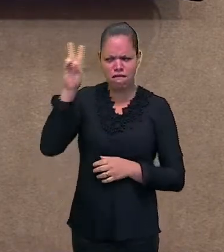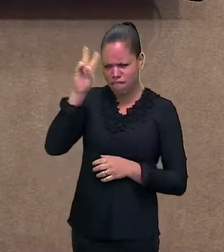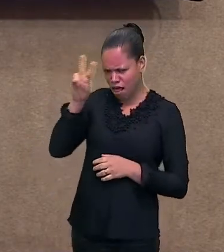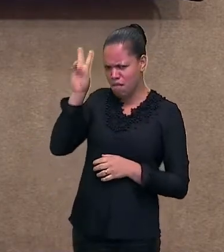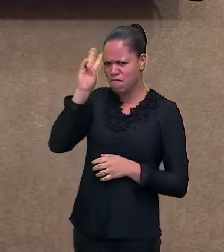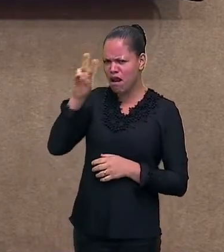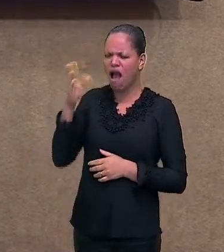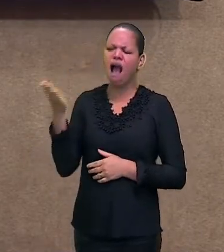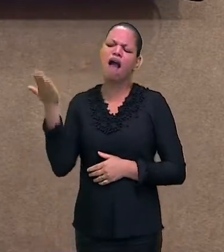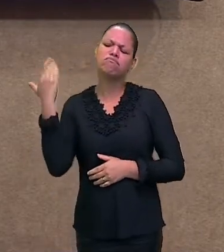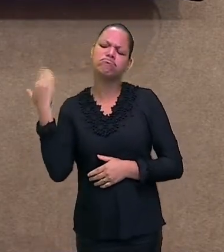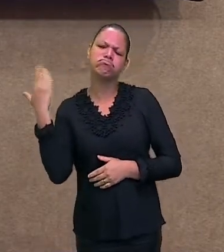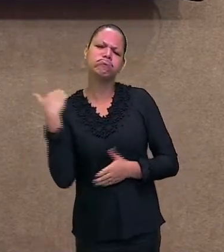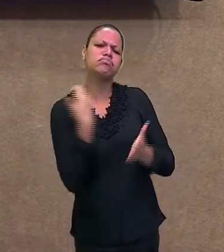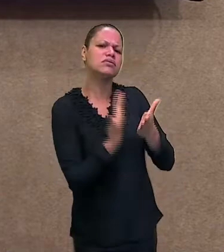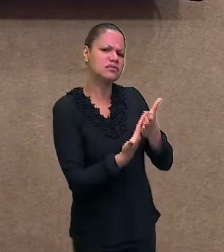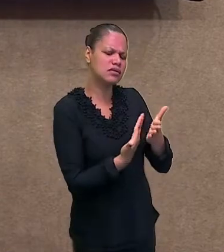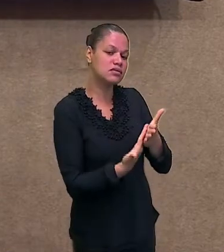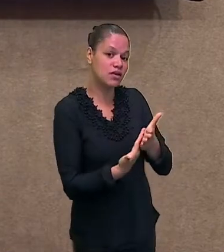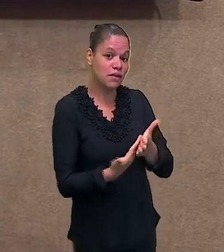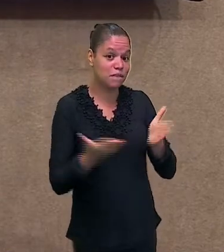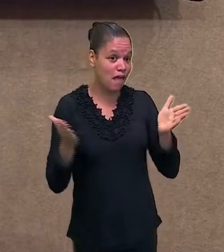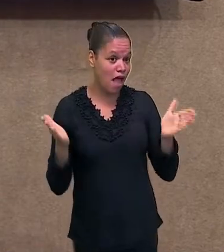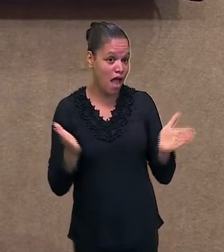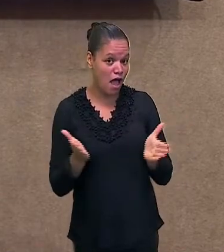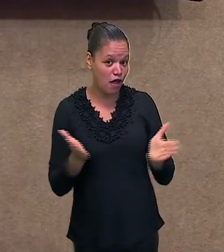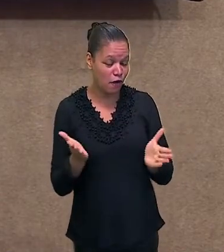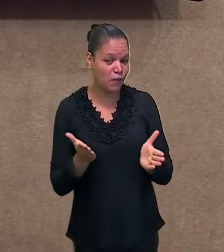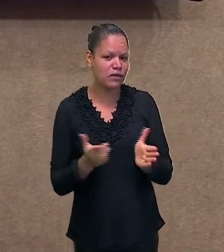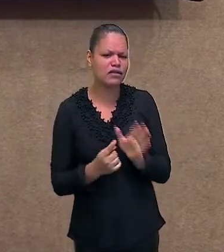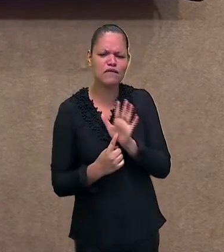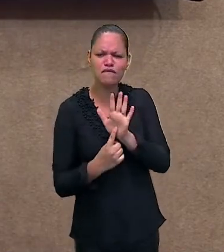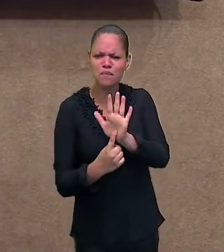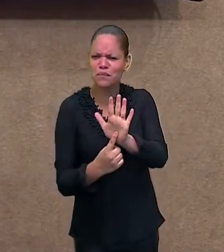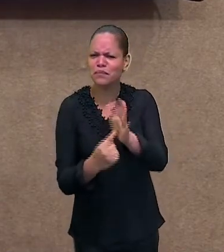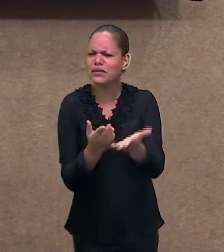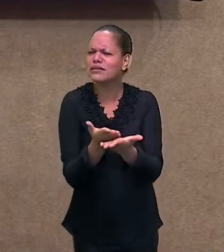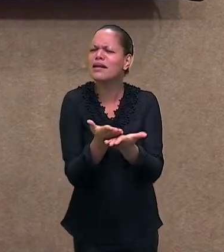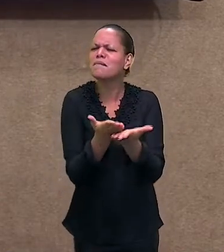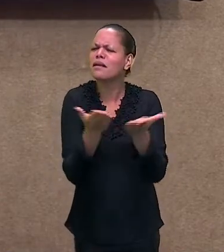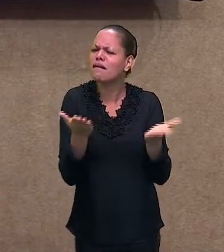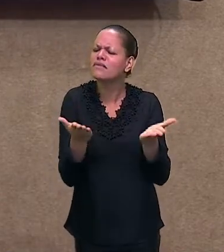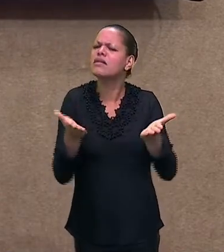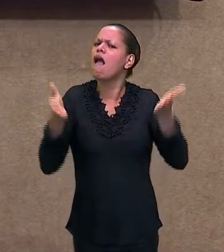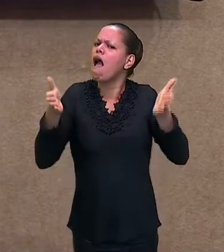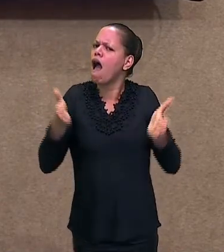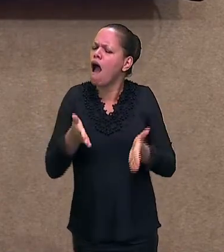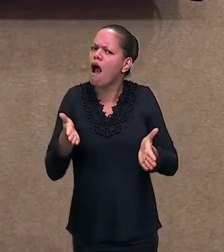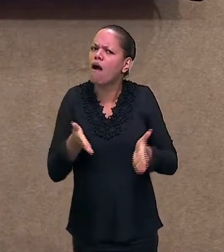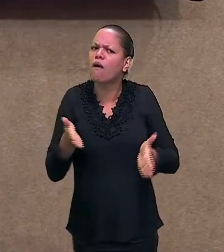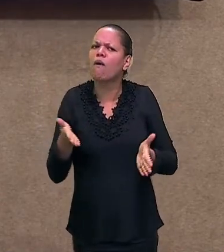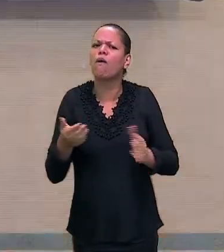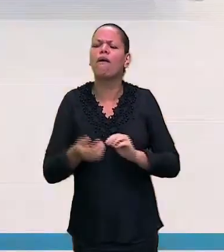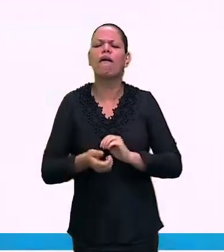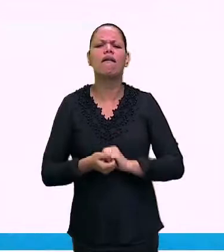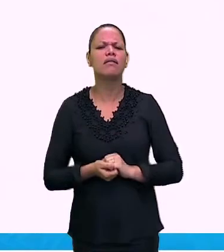teve, sobre descobrimento, não foi? Mas e hoje? E agora? Vamos lá. O que